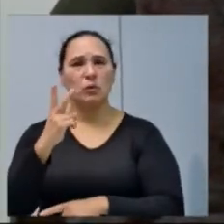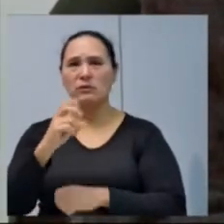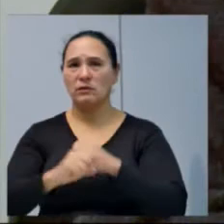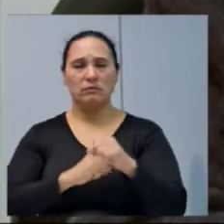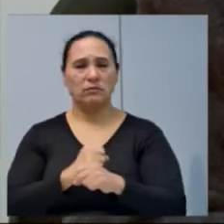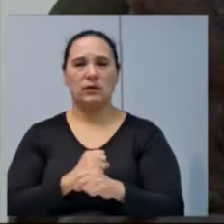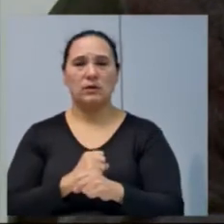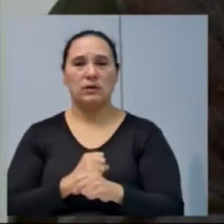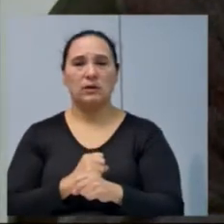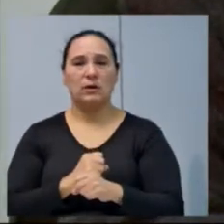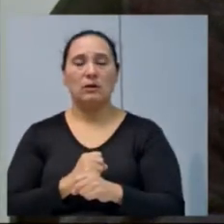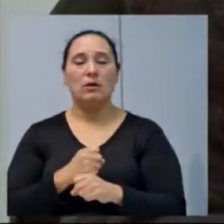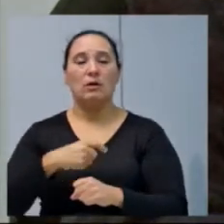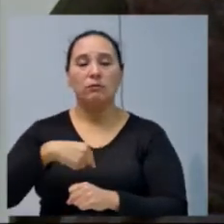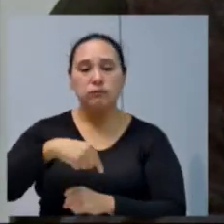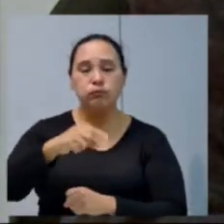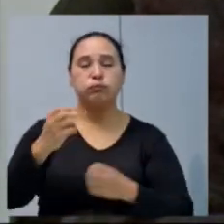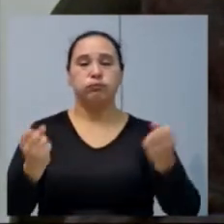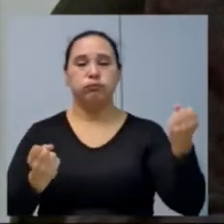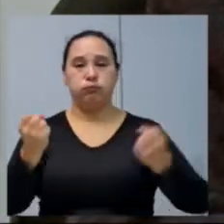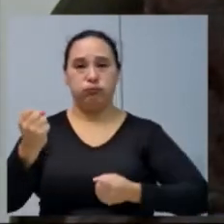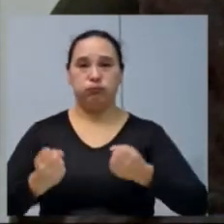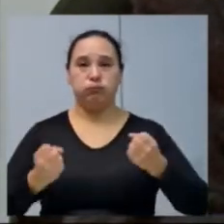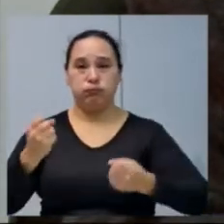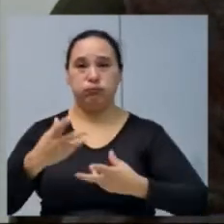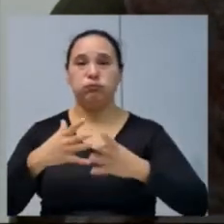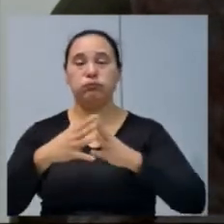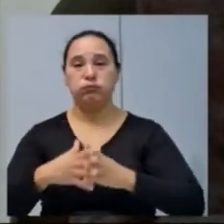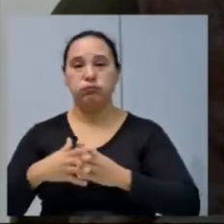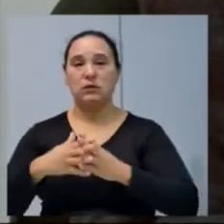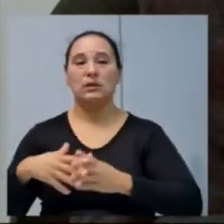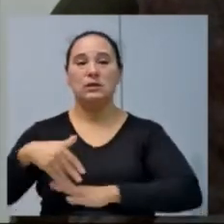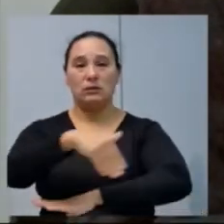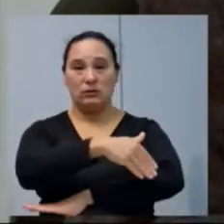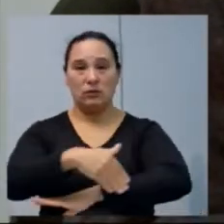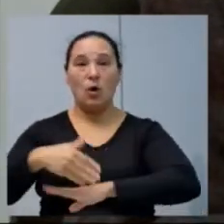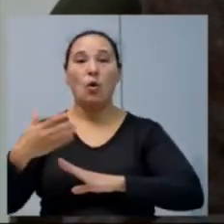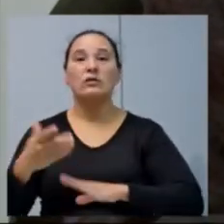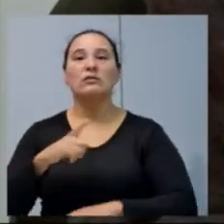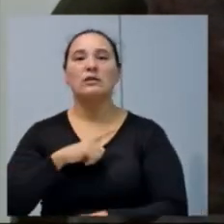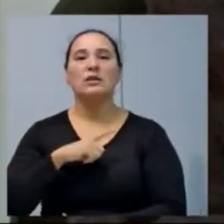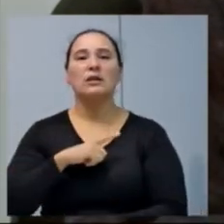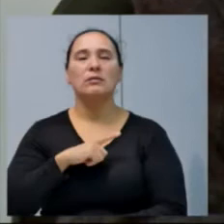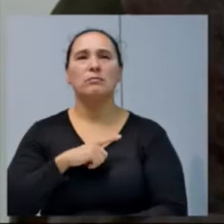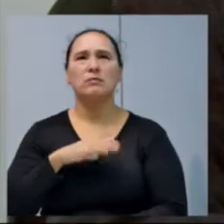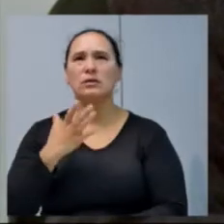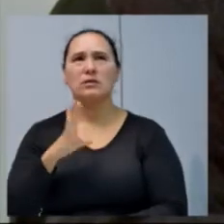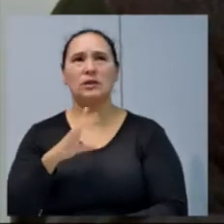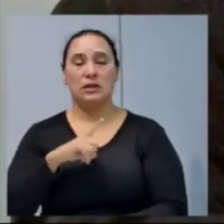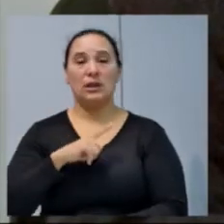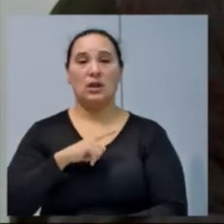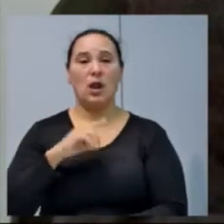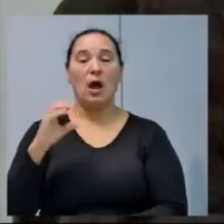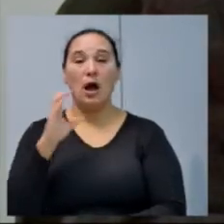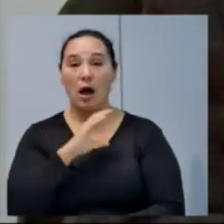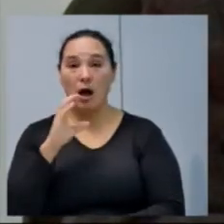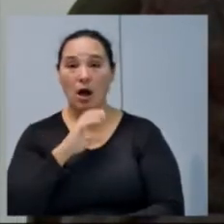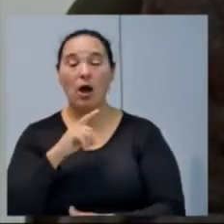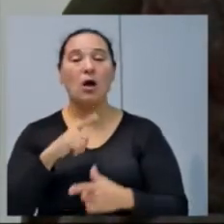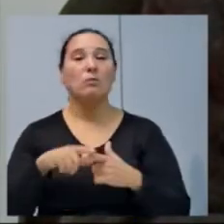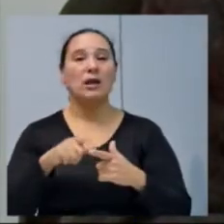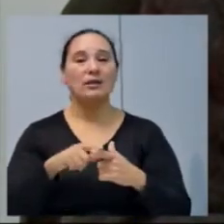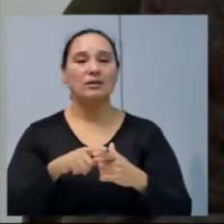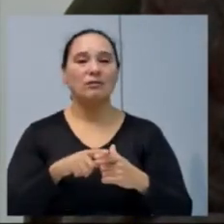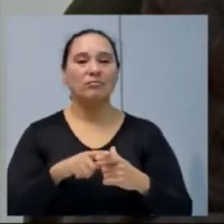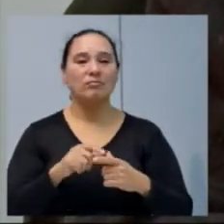e com a traficabilidade de caminhões naquelas ruas e hoje nós estamos lá, vamos ter logo, logo o problema de